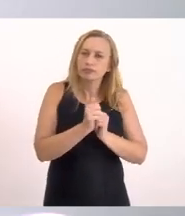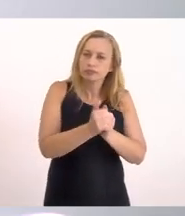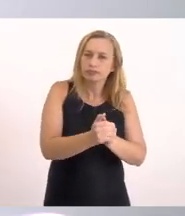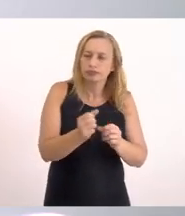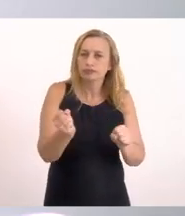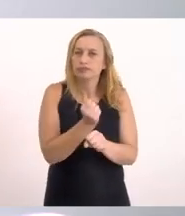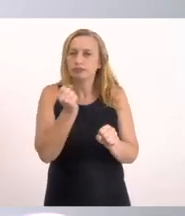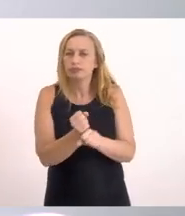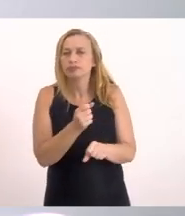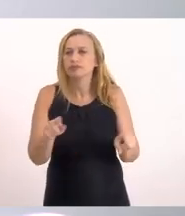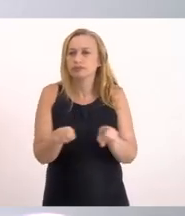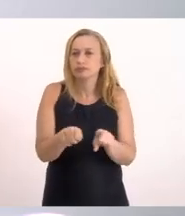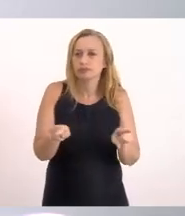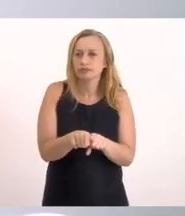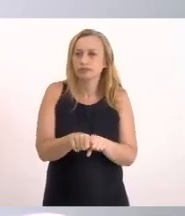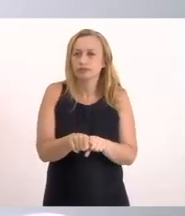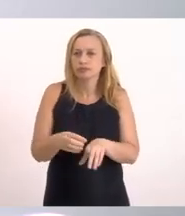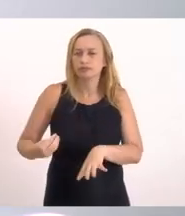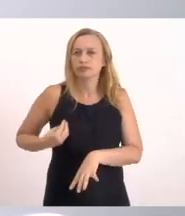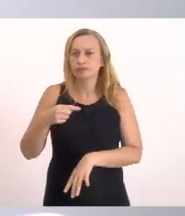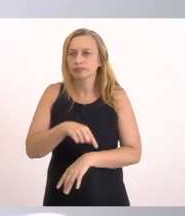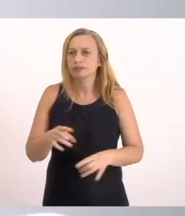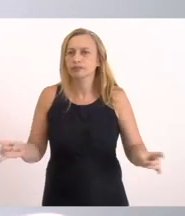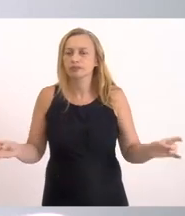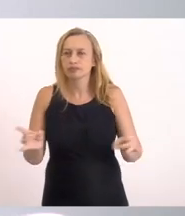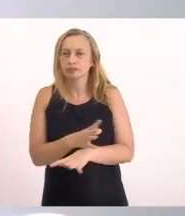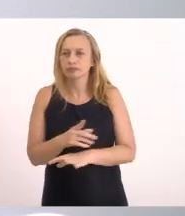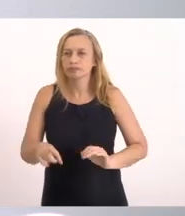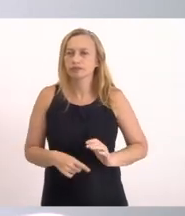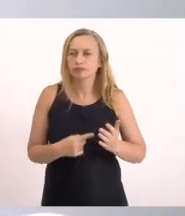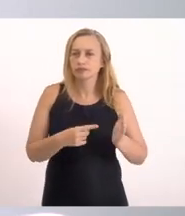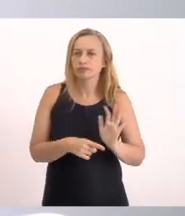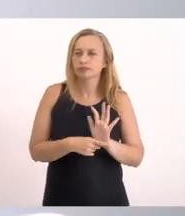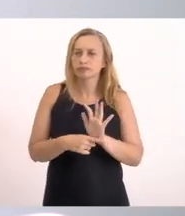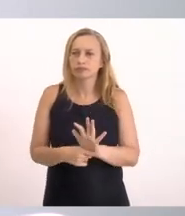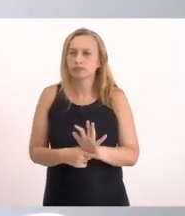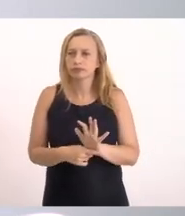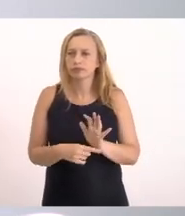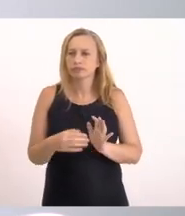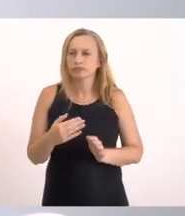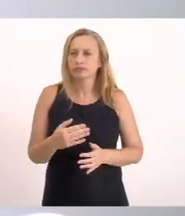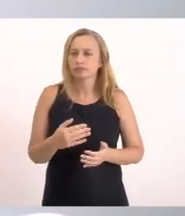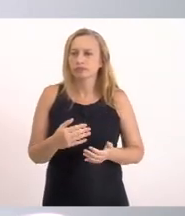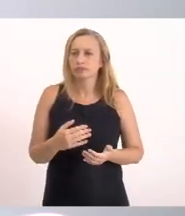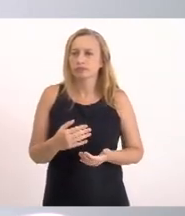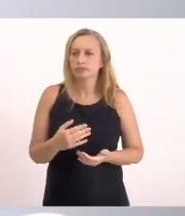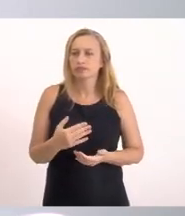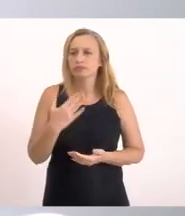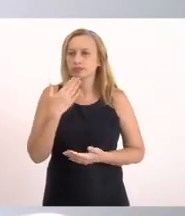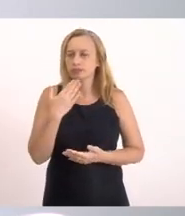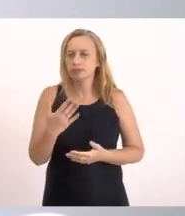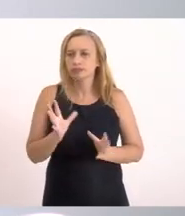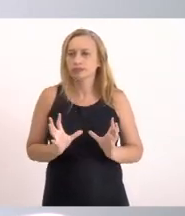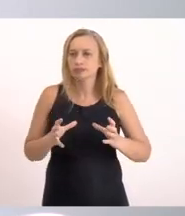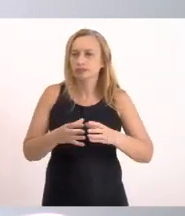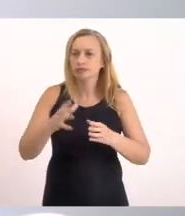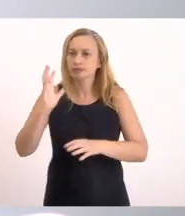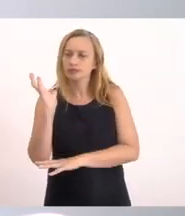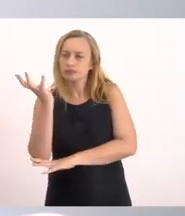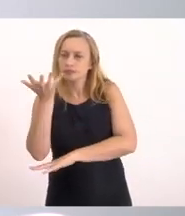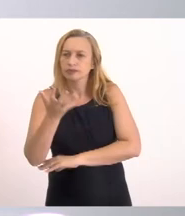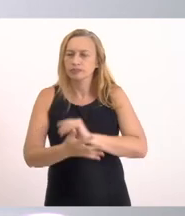E também Vamos estar aqui Prontos para atender Ao pedido Da Secretaria Da Comissão do Meio Ambiente